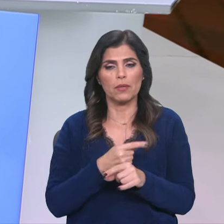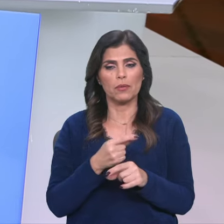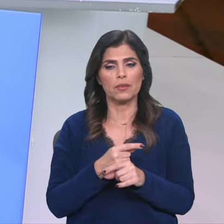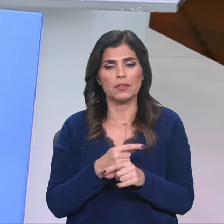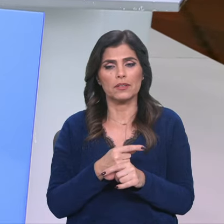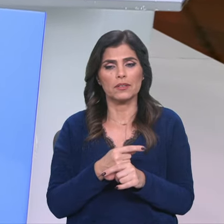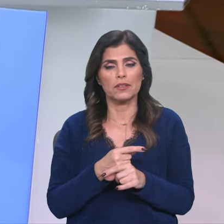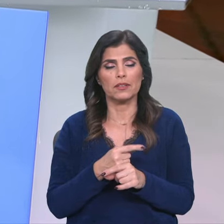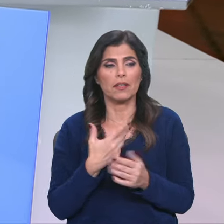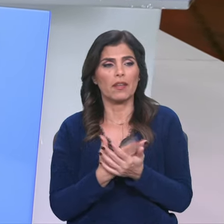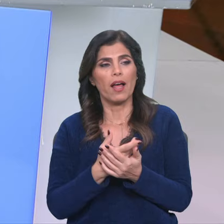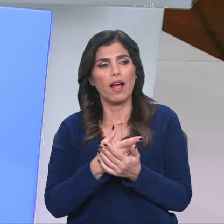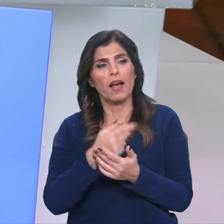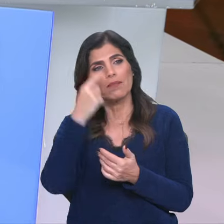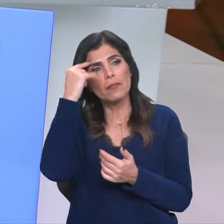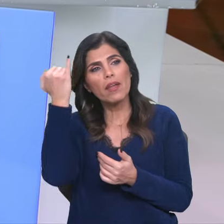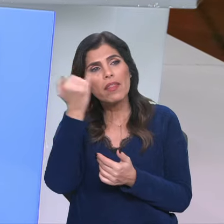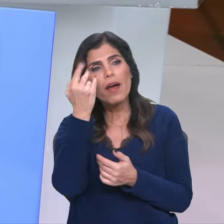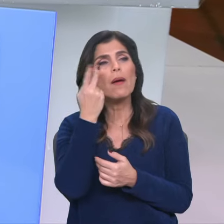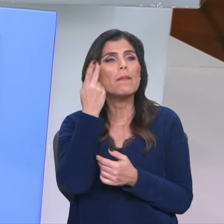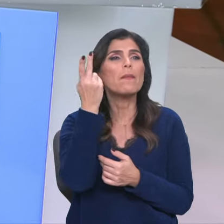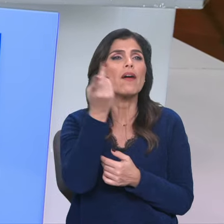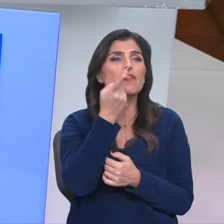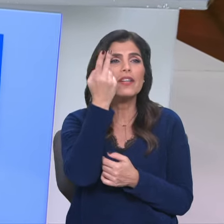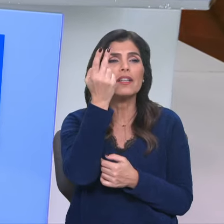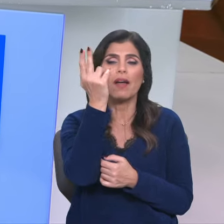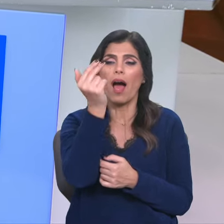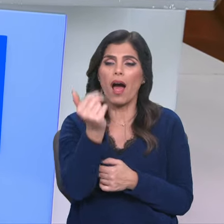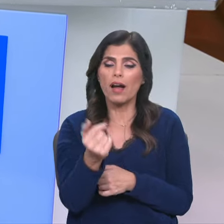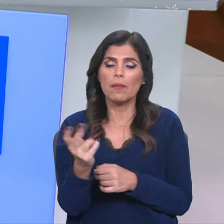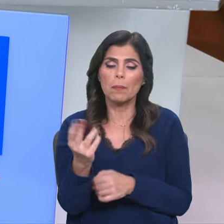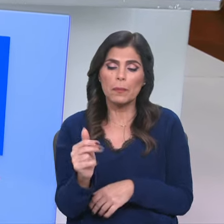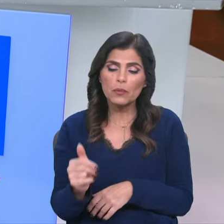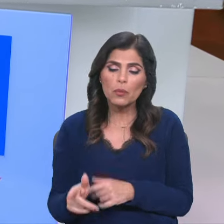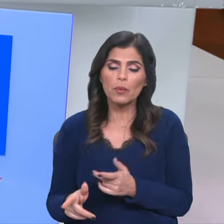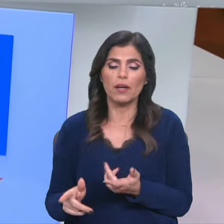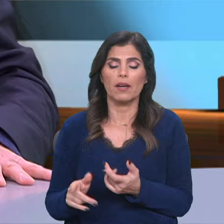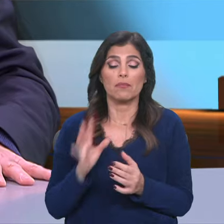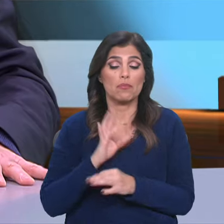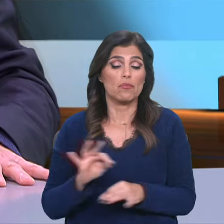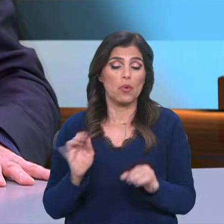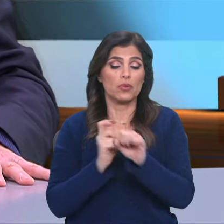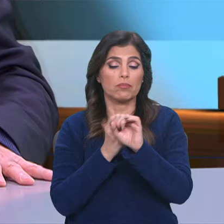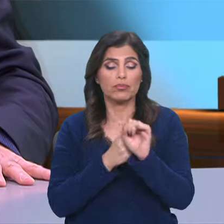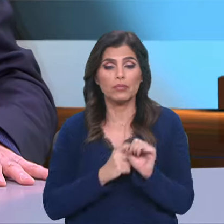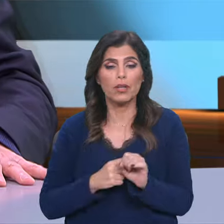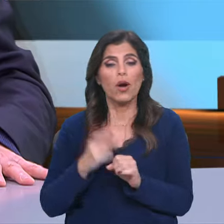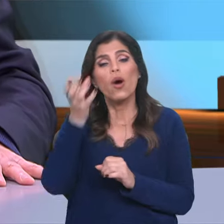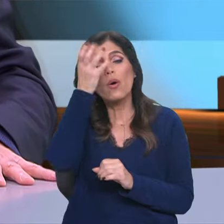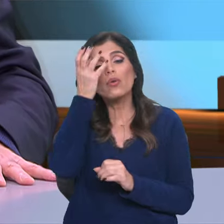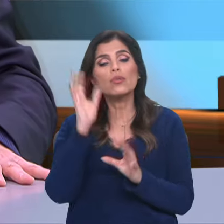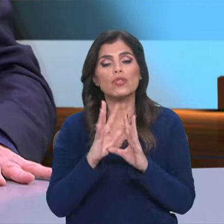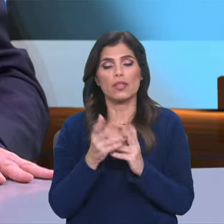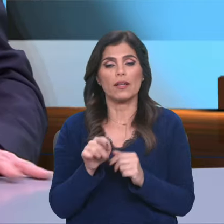inspiração para a vida, para as artes, para a pintura, música, escultura e cultura em geral.